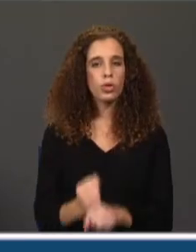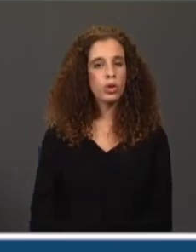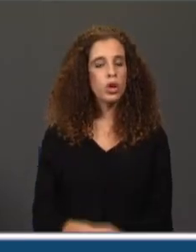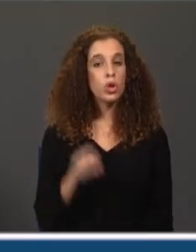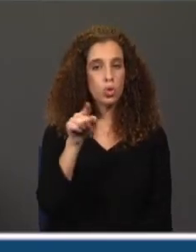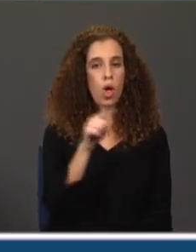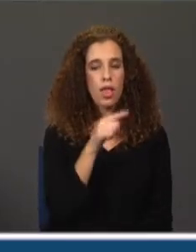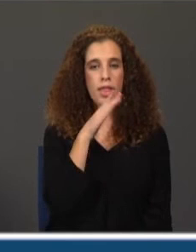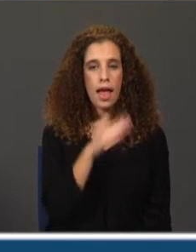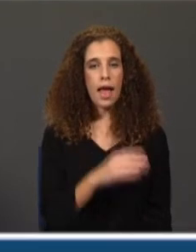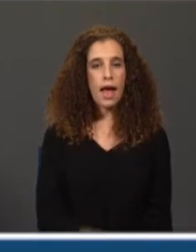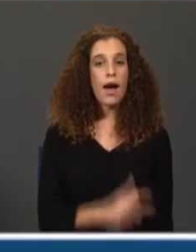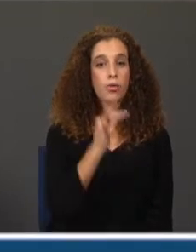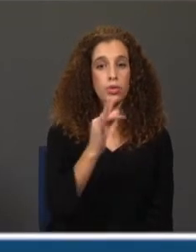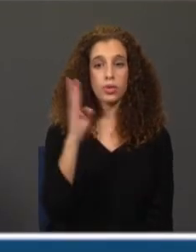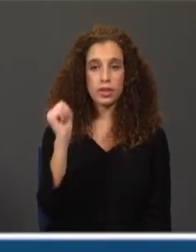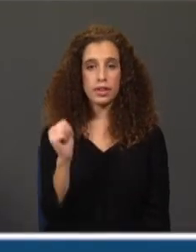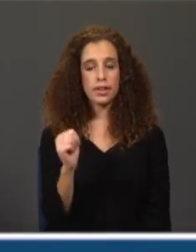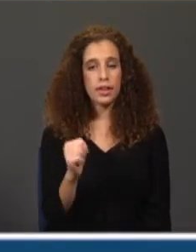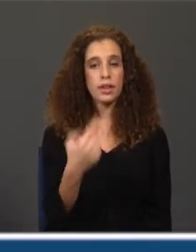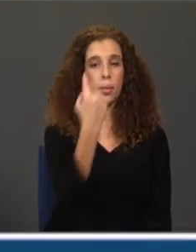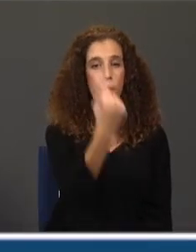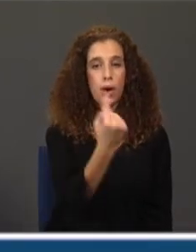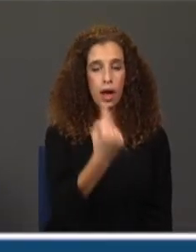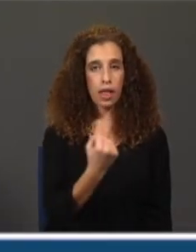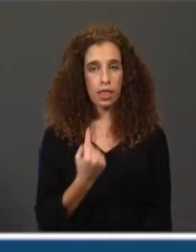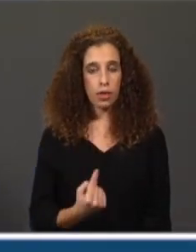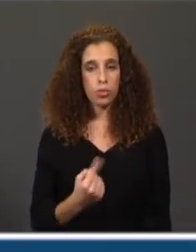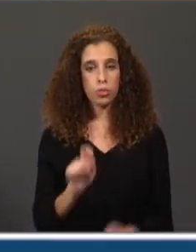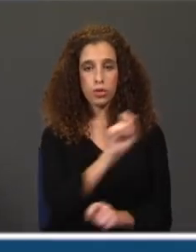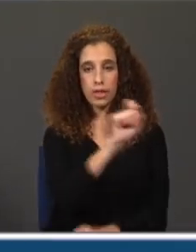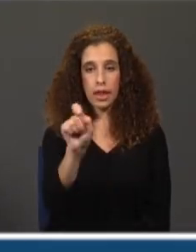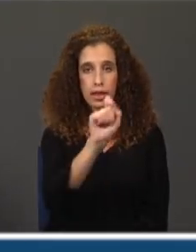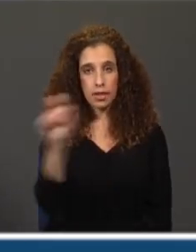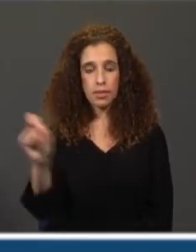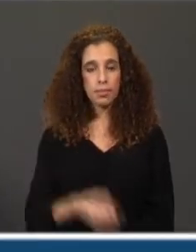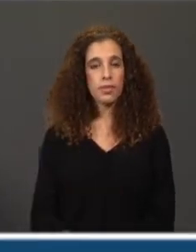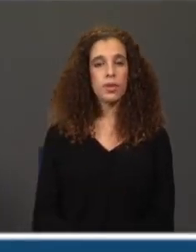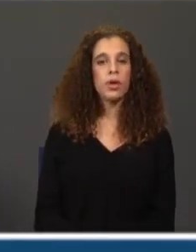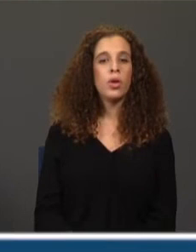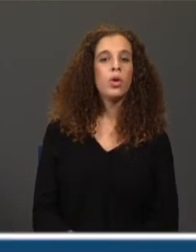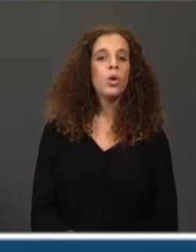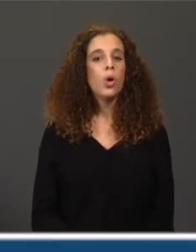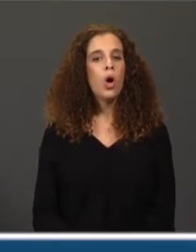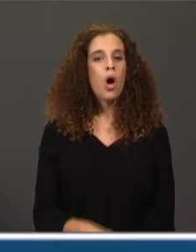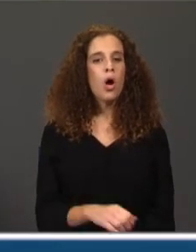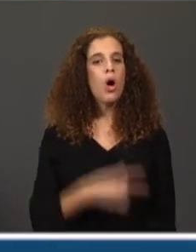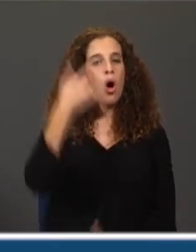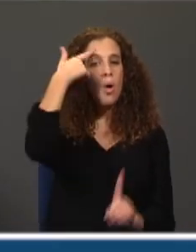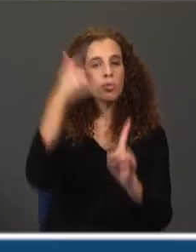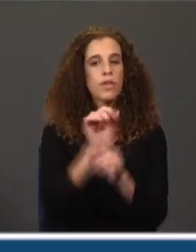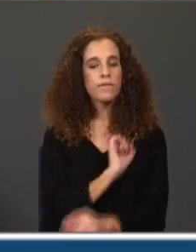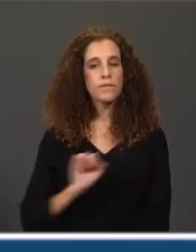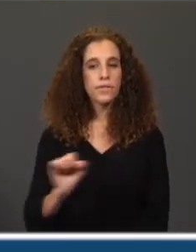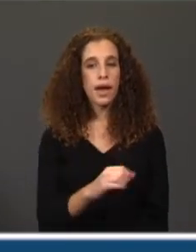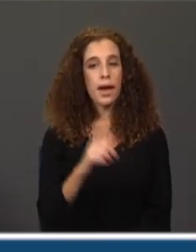deverás indicar a função sintática desempenhada por cada um destes constituintes sublinhados. O nosso objetivo, no entanto, era